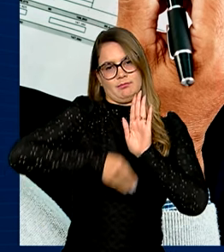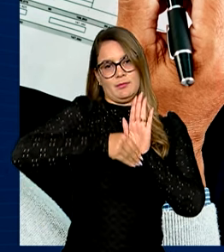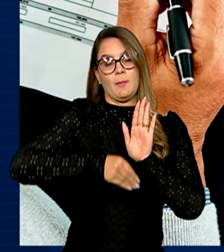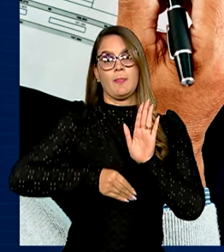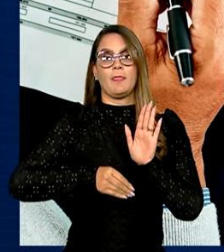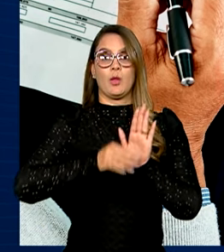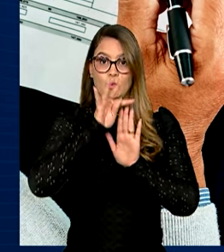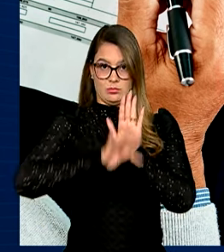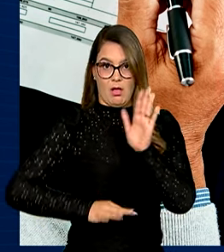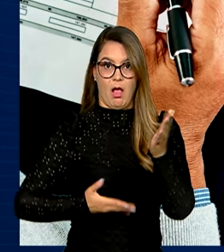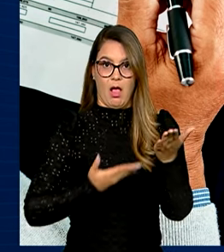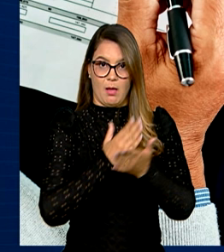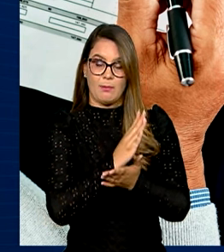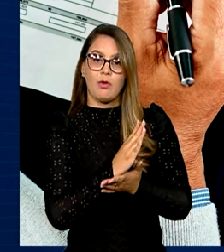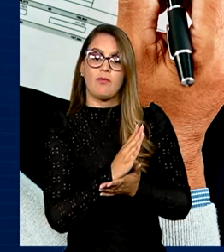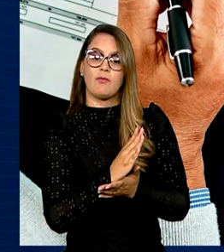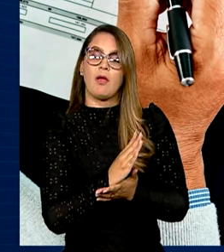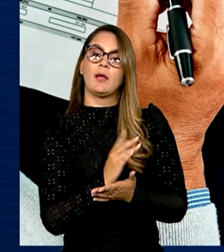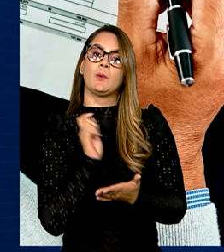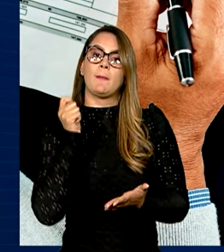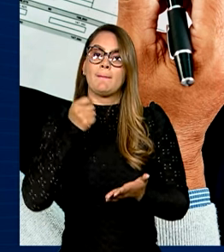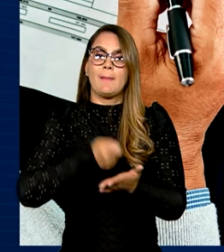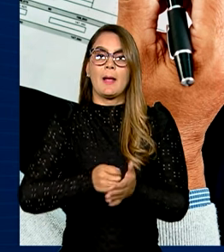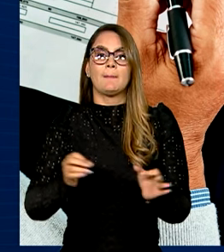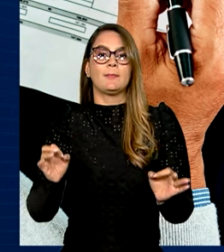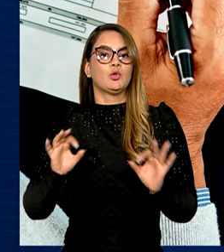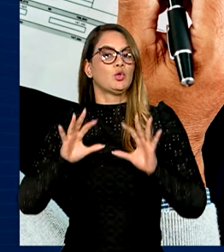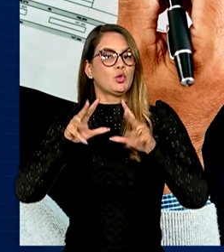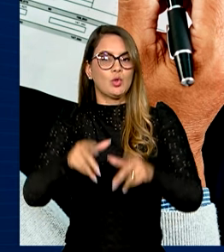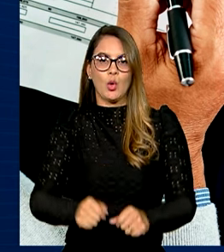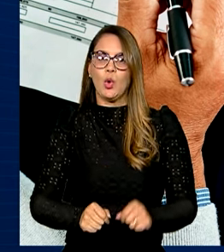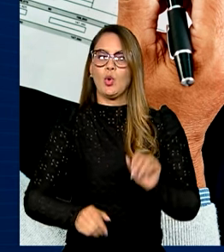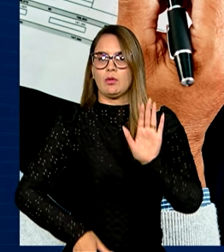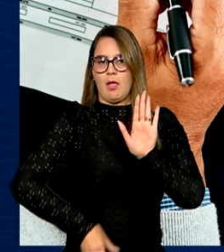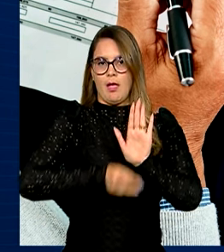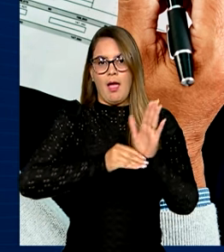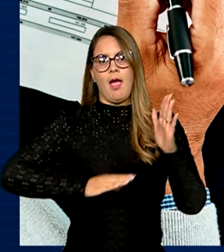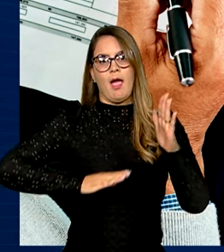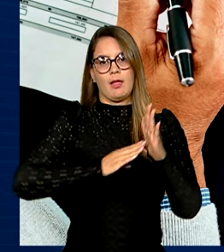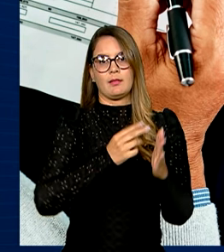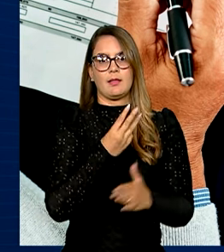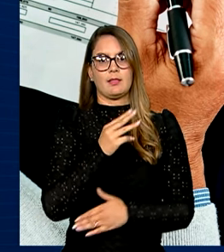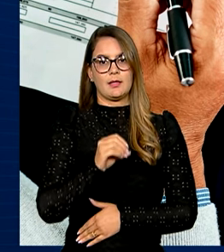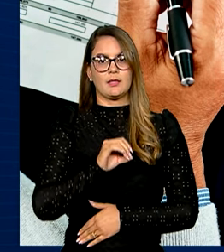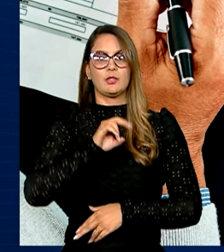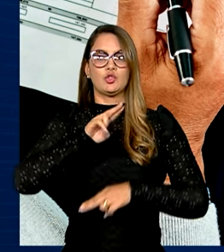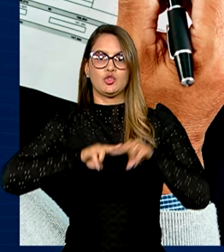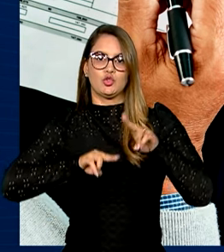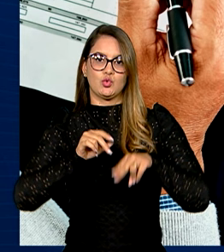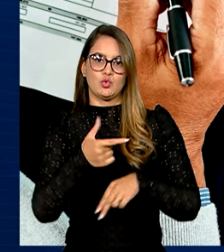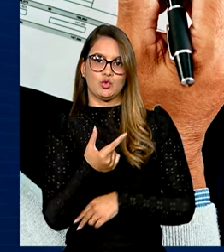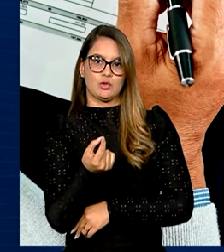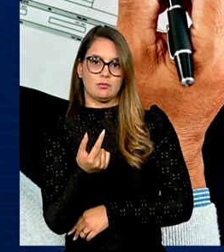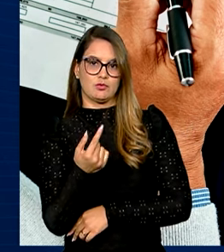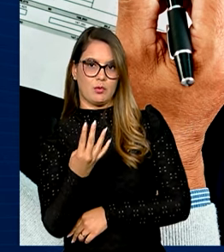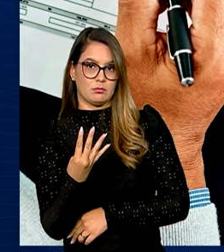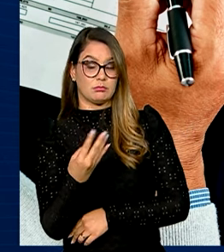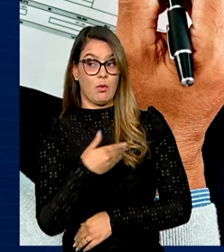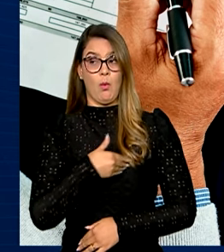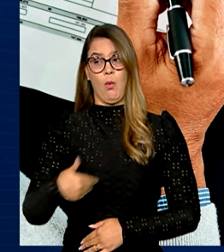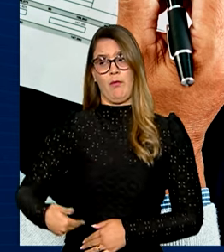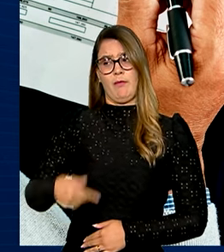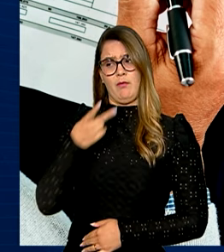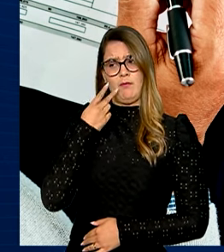aprovado pelo Congresso fixava o pagamento integral das emendas até 30 de junho de 2024. E o governo